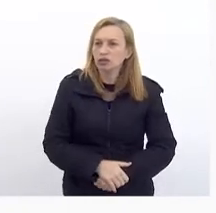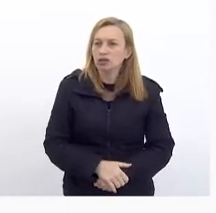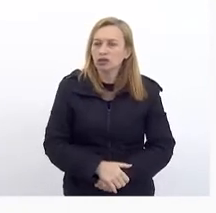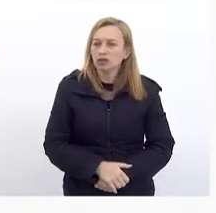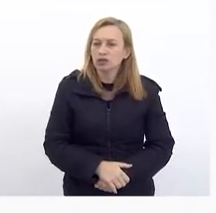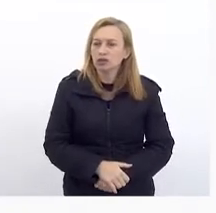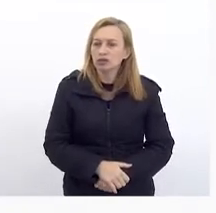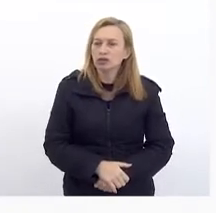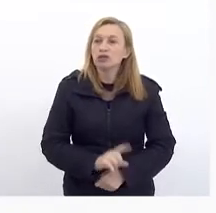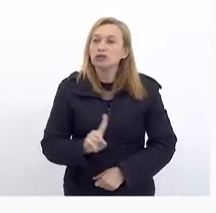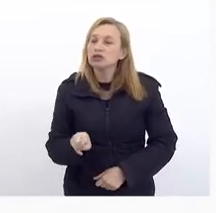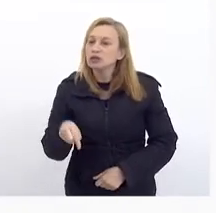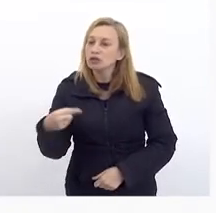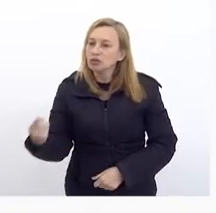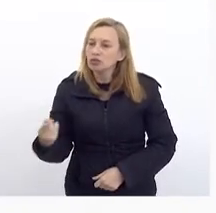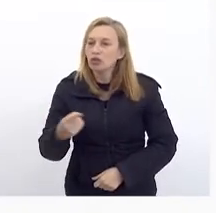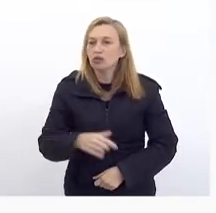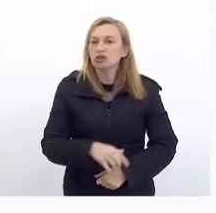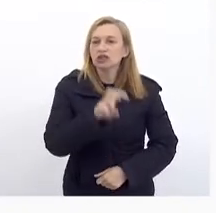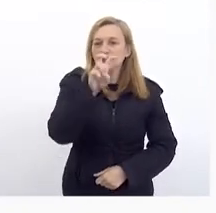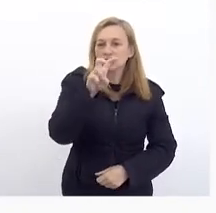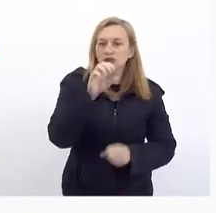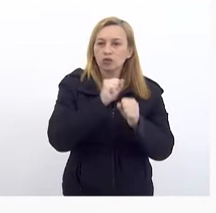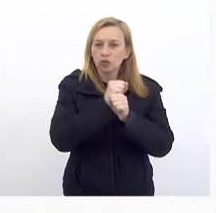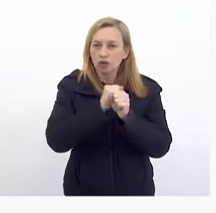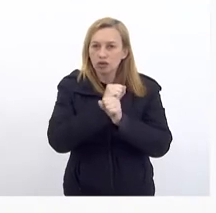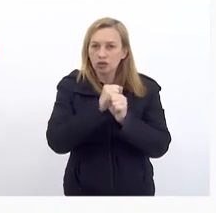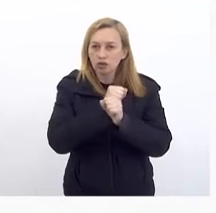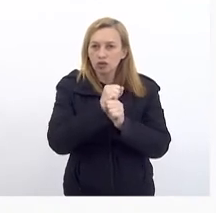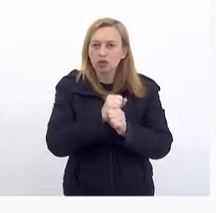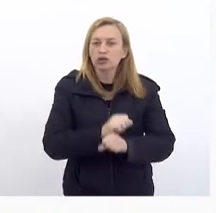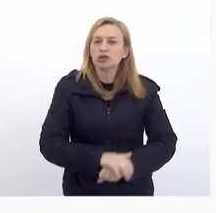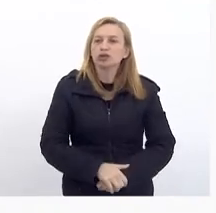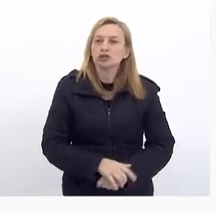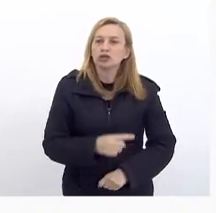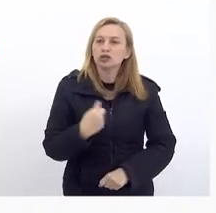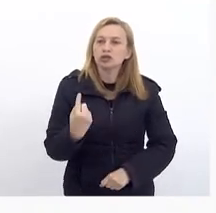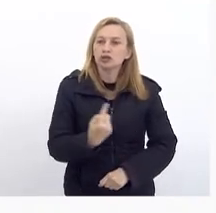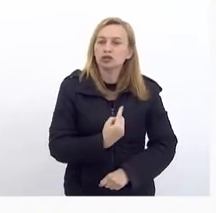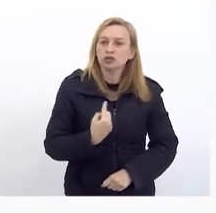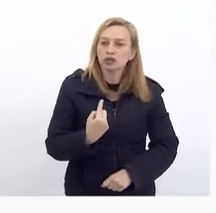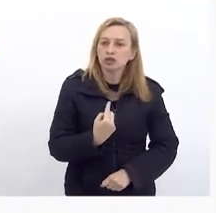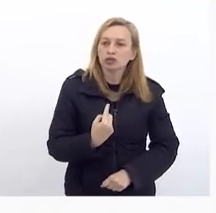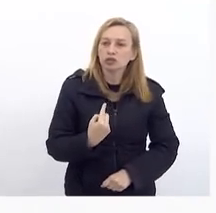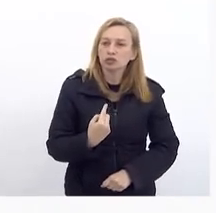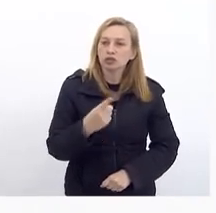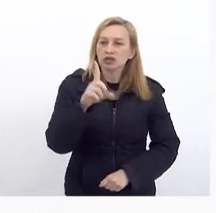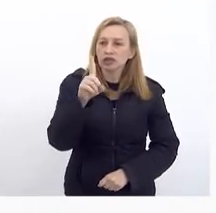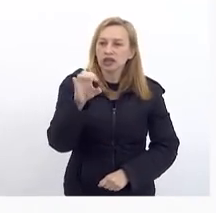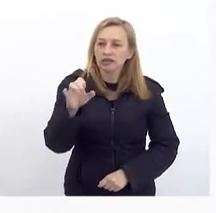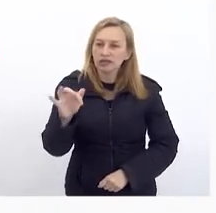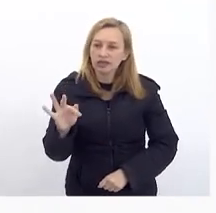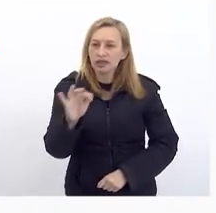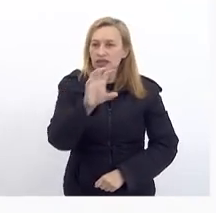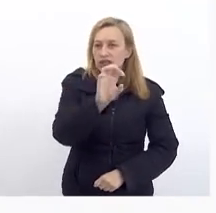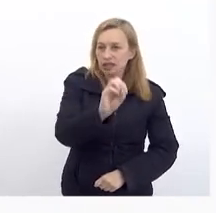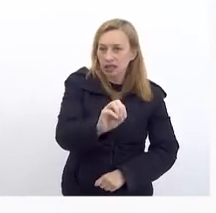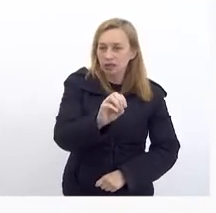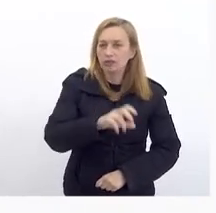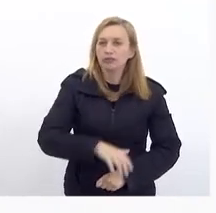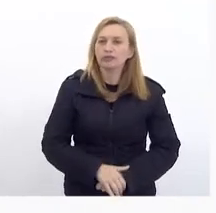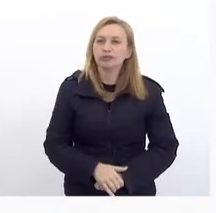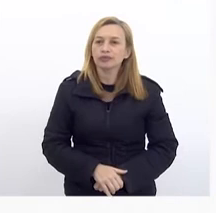Porque depois De 5 anos Nós estamos Com déficit Zero E aí